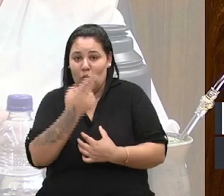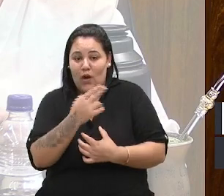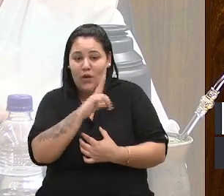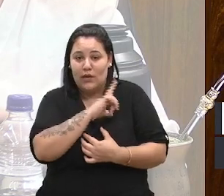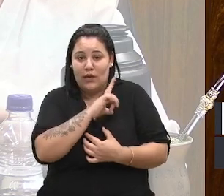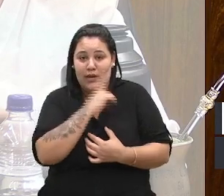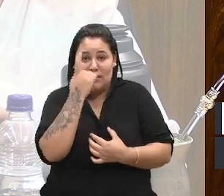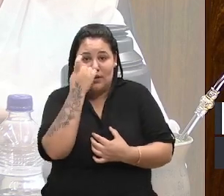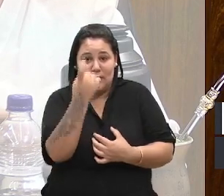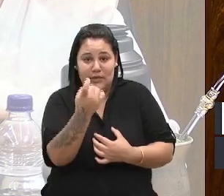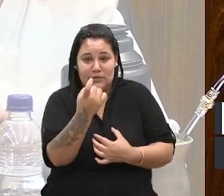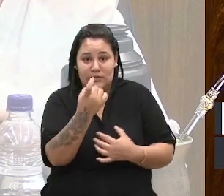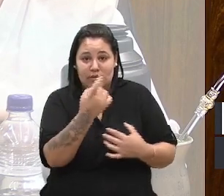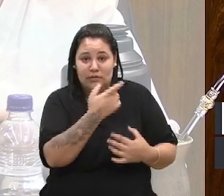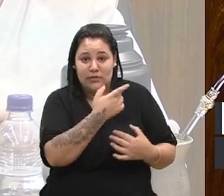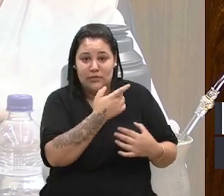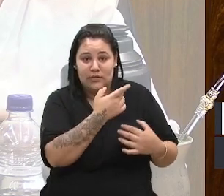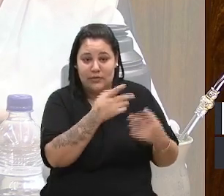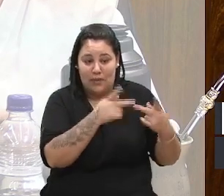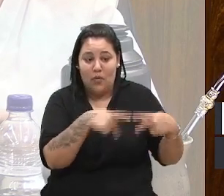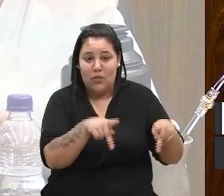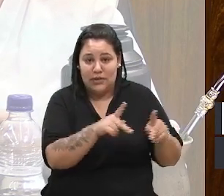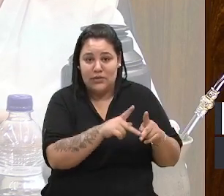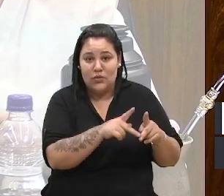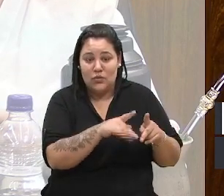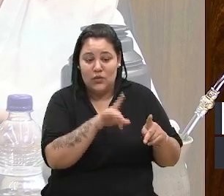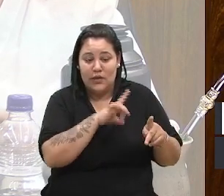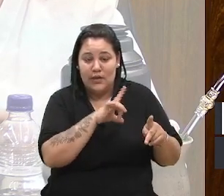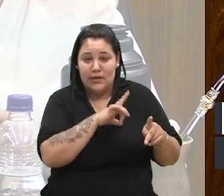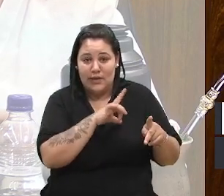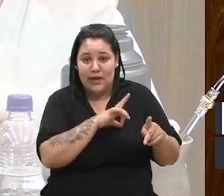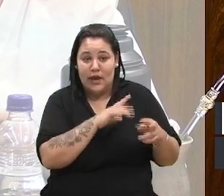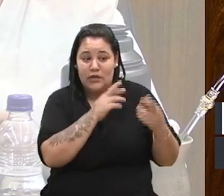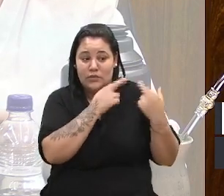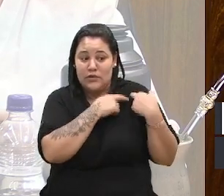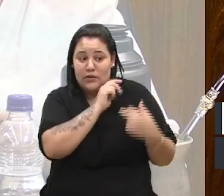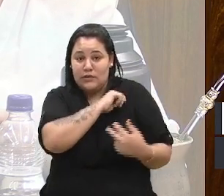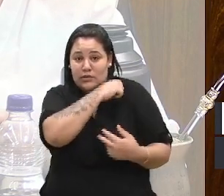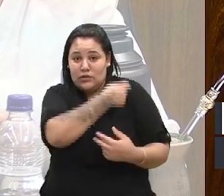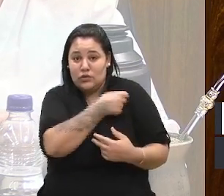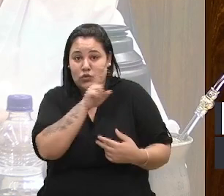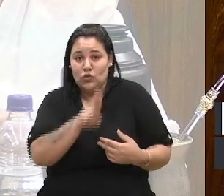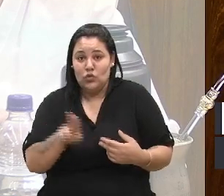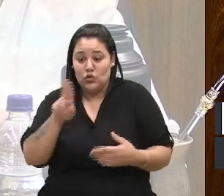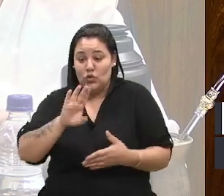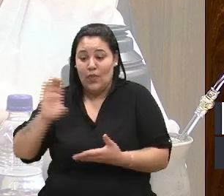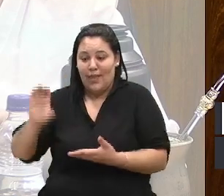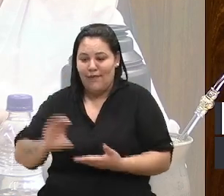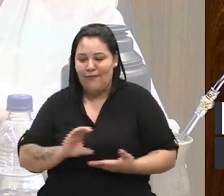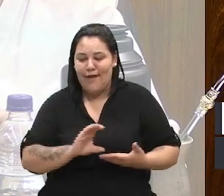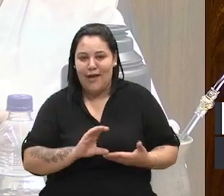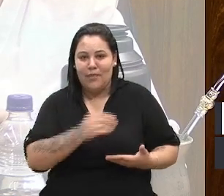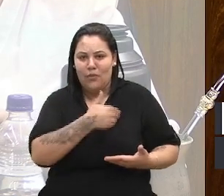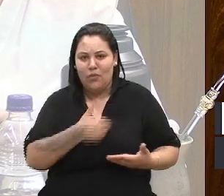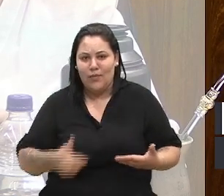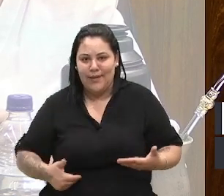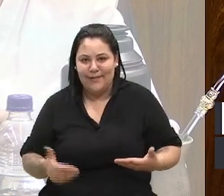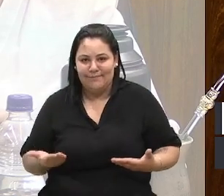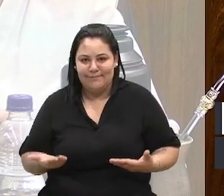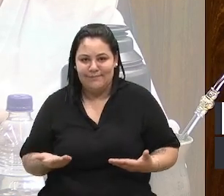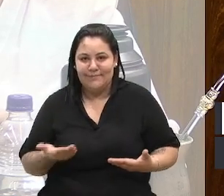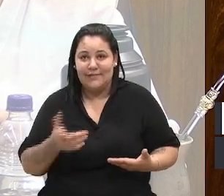apresenta, tem a responsabilidade da fiscalização no uso dos recursos públicos. E é disso que nós estamos falando.